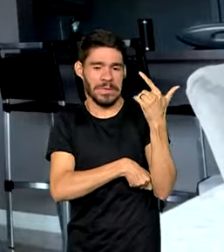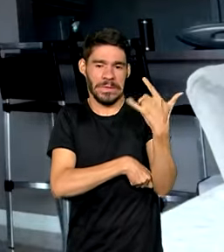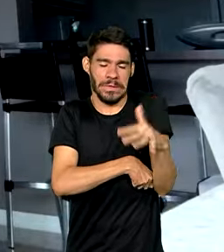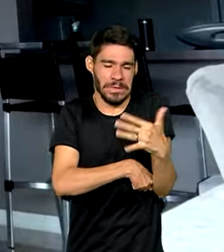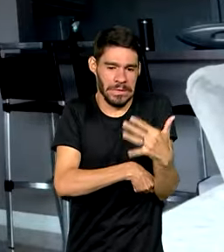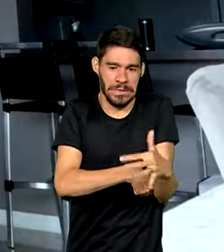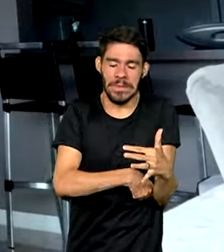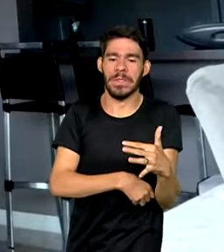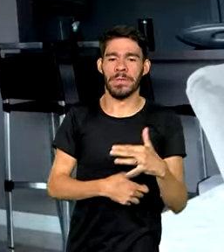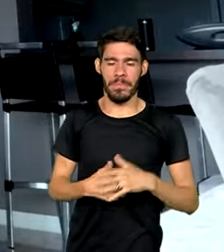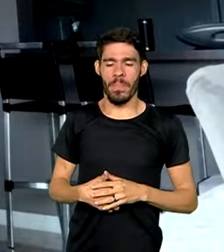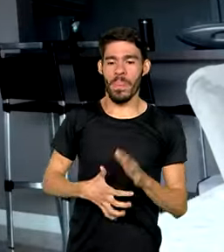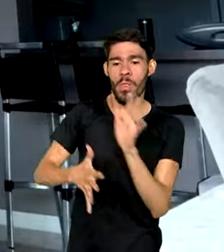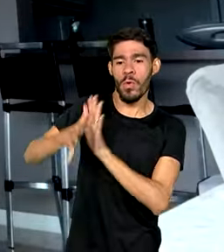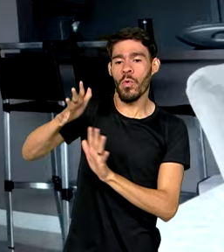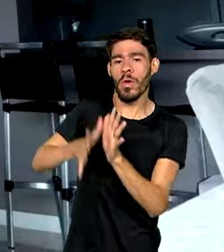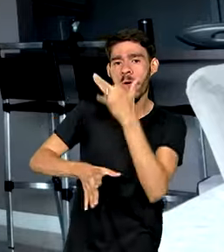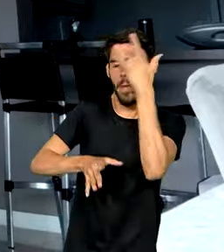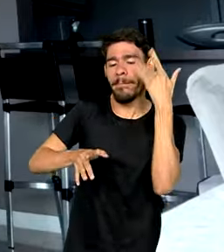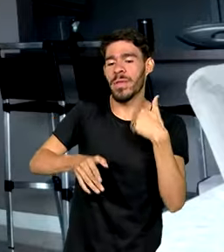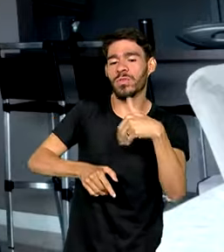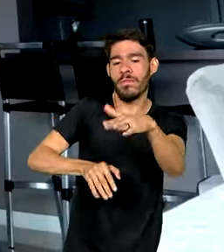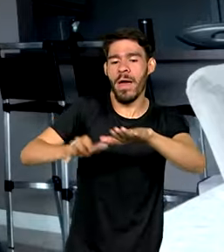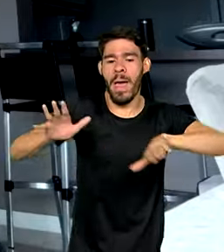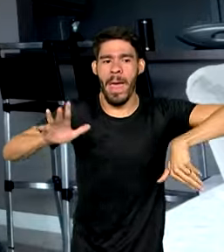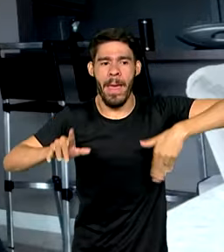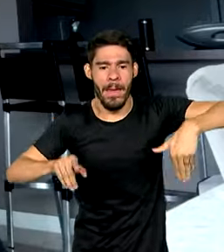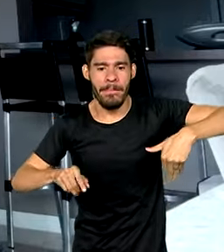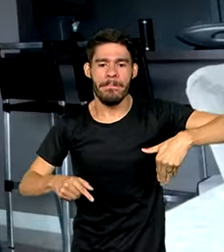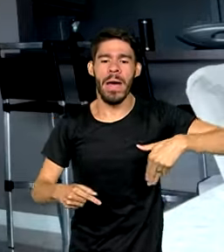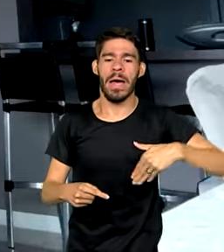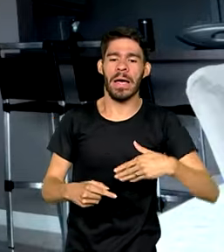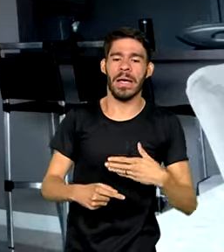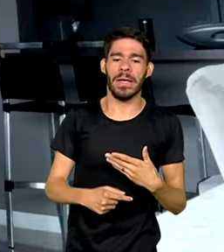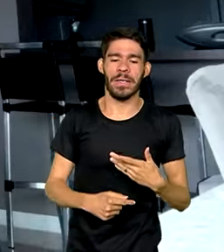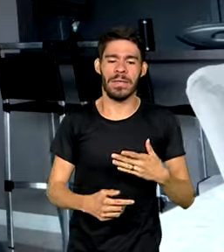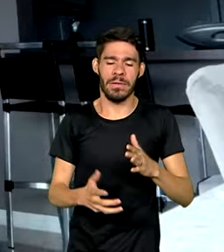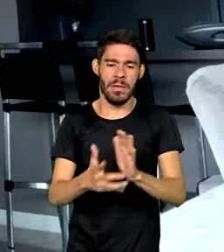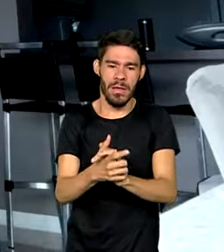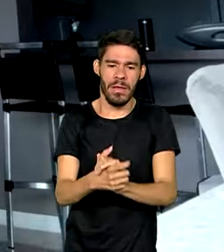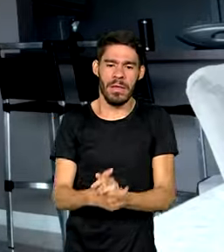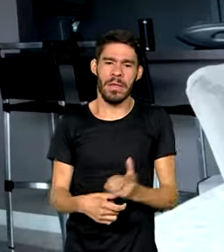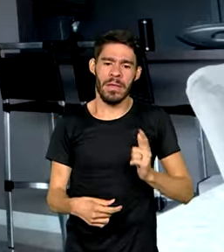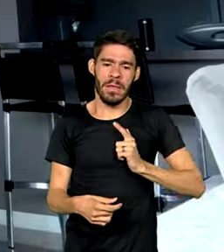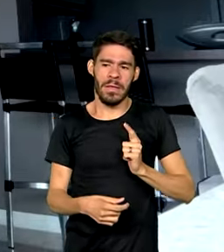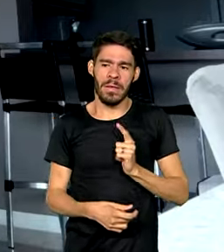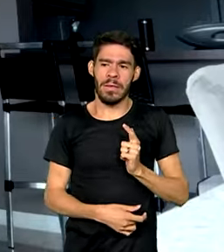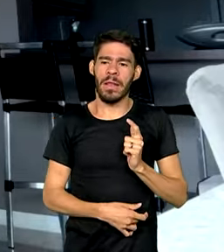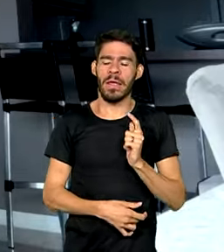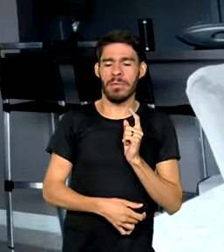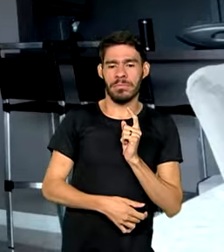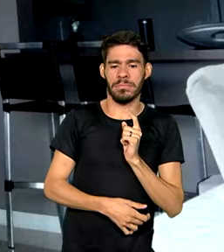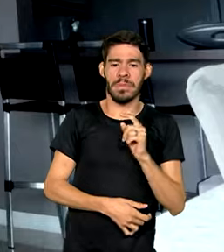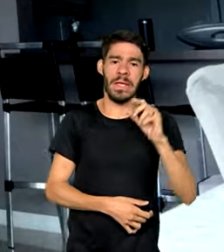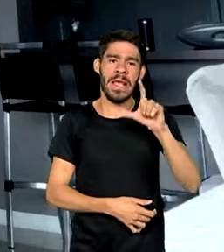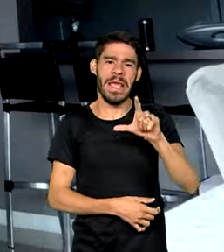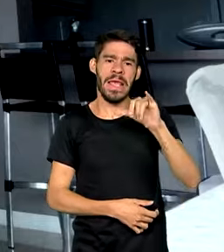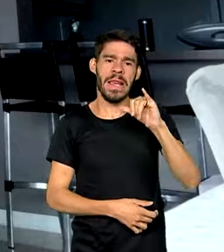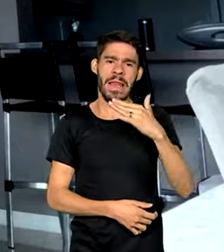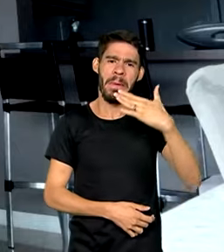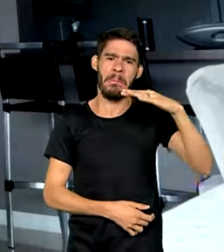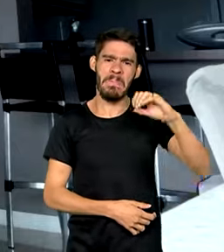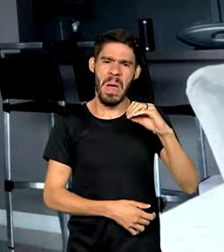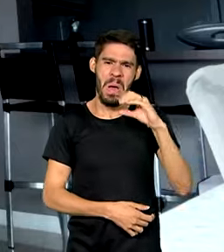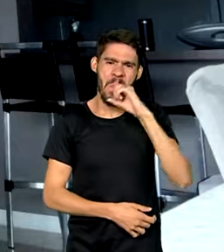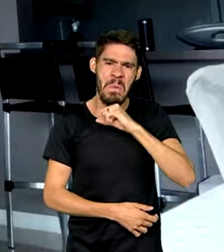cuidado para quem vai para a praia com aquele peixinho com limão, gente, dá queimadura limão, queimadura de